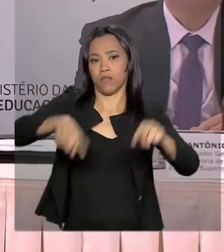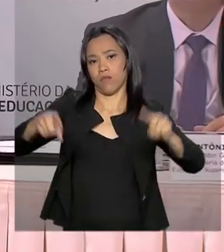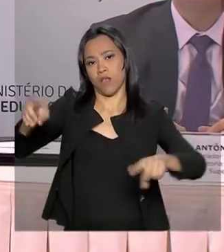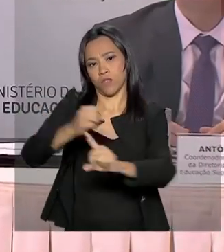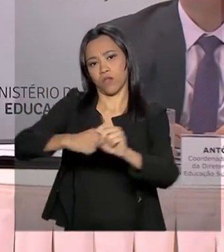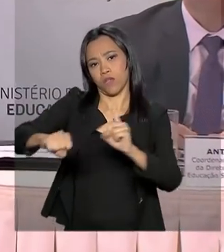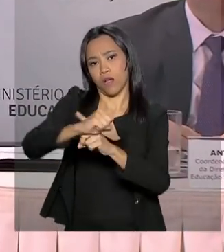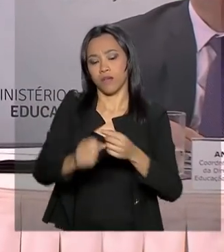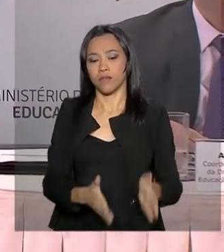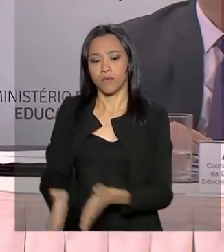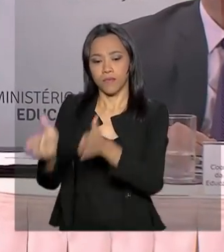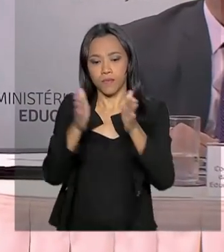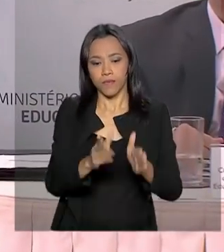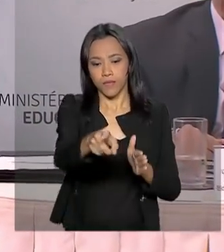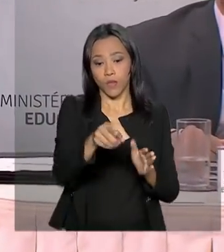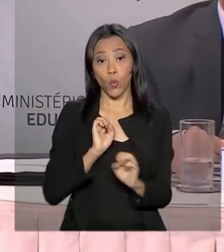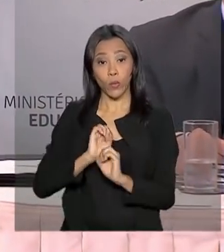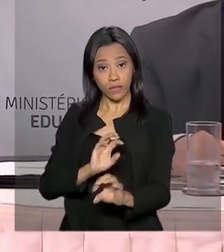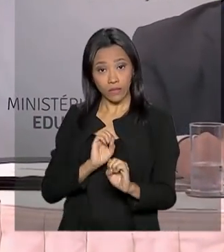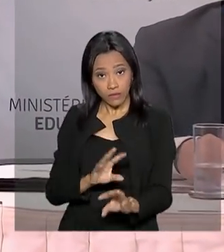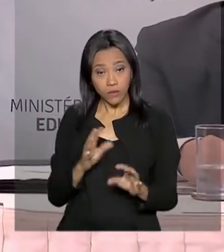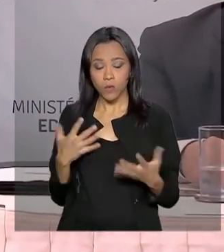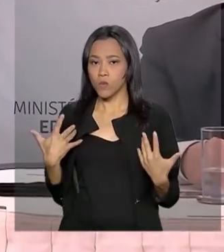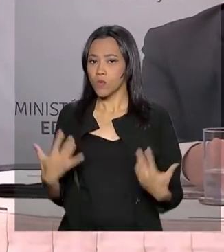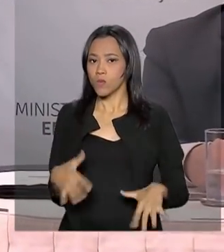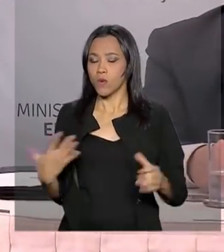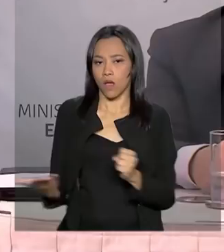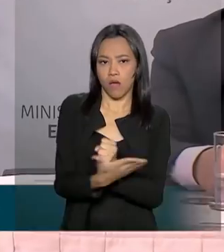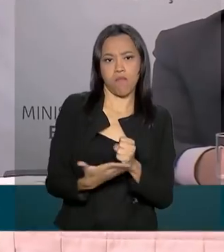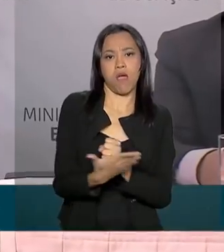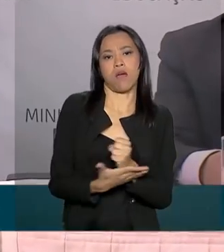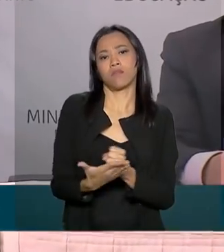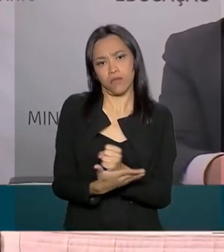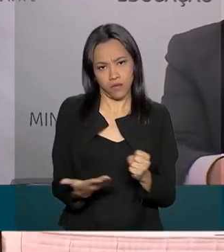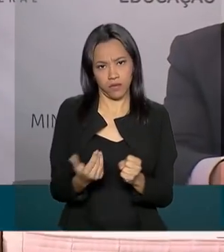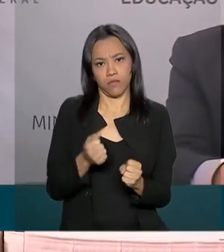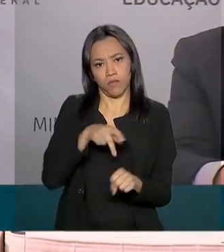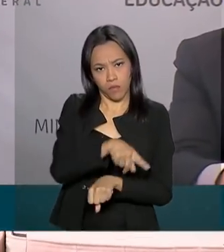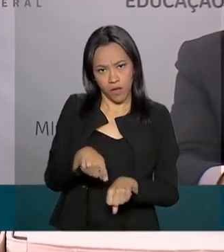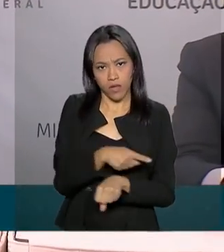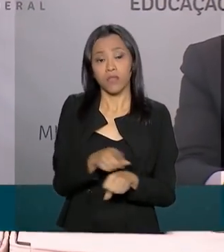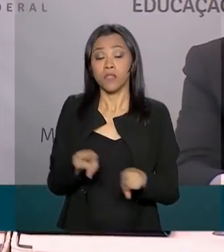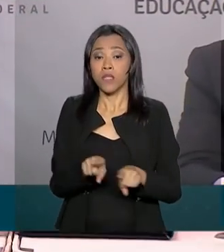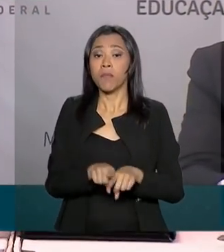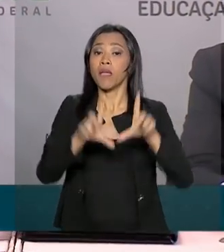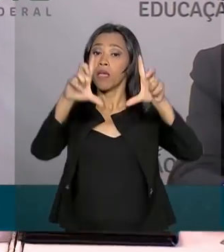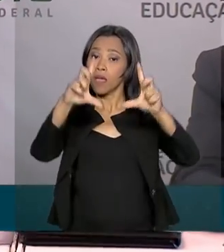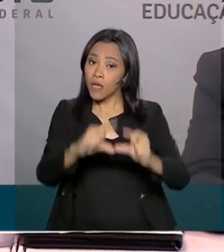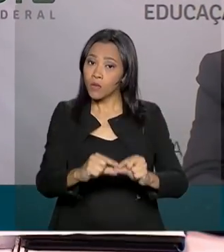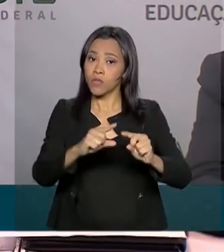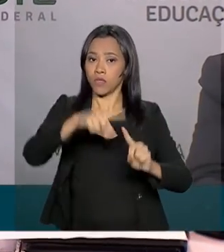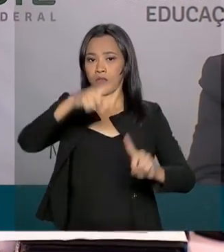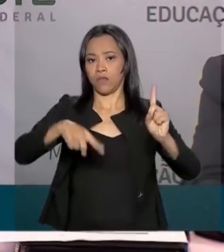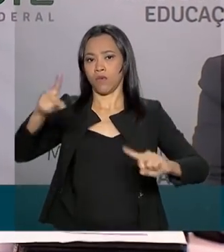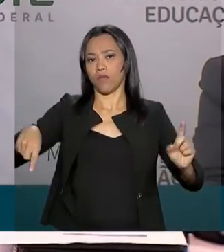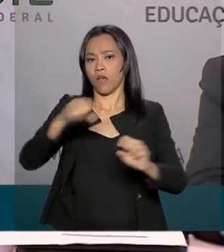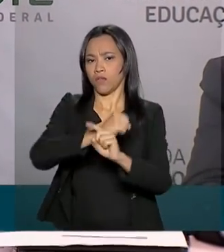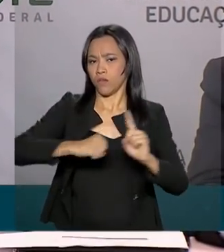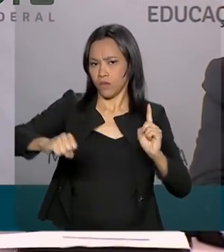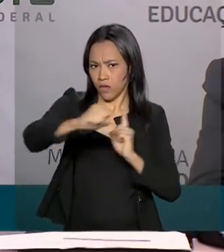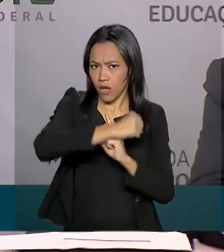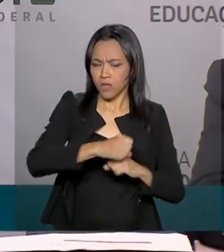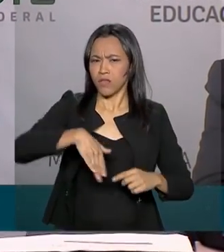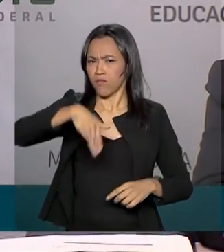A educação é o pilar para o desenvolvimento do país e para a redução das desigualdades sociais. São mais de 3,5 bilhões de alunos